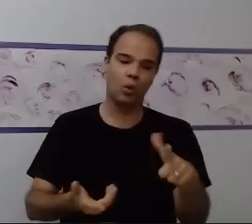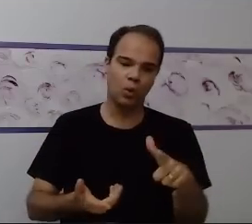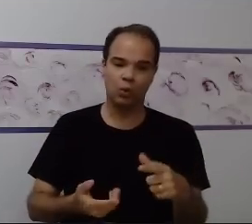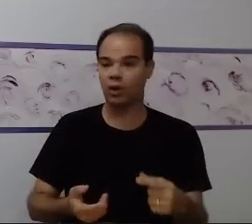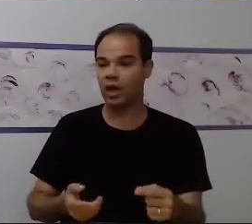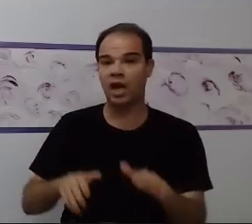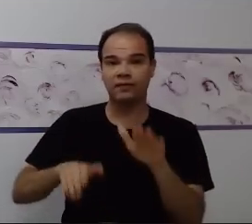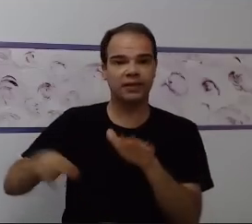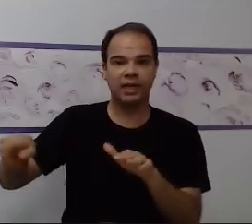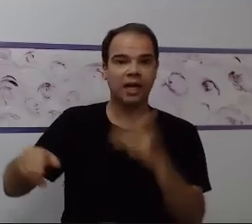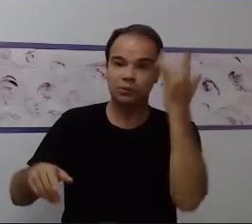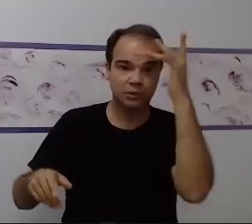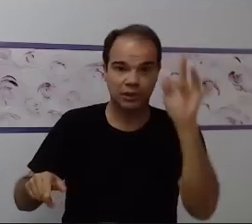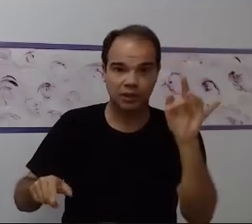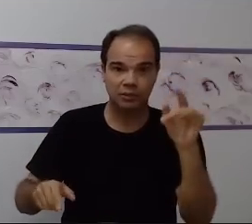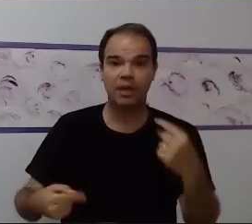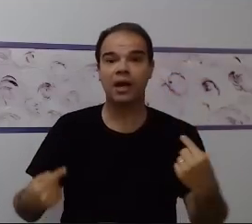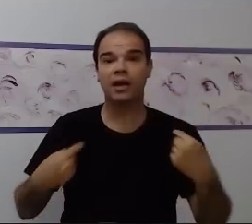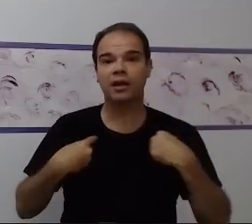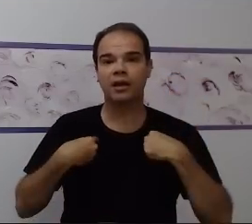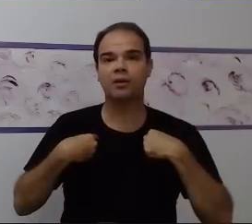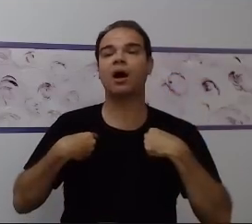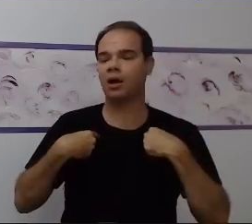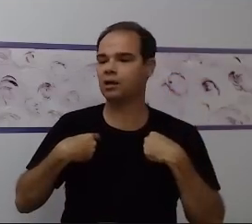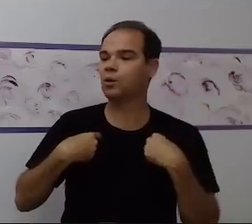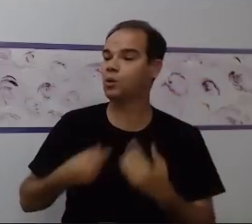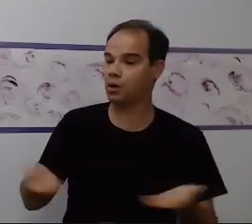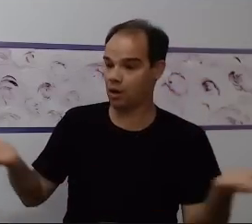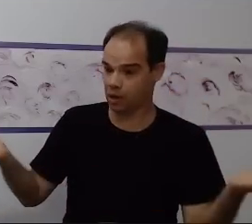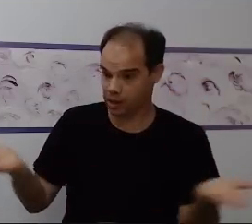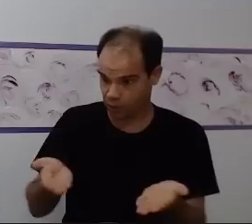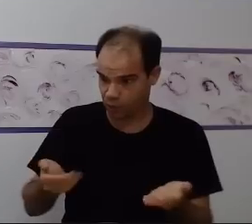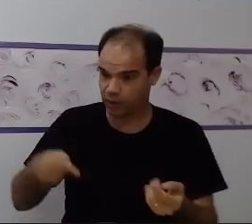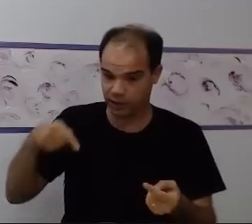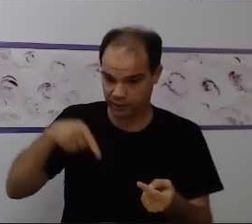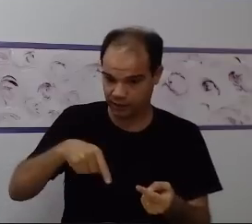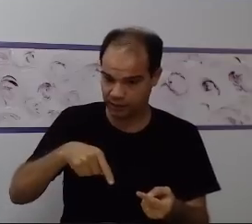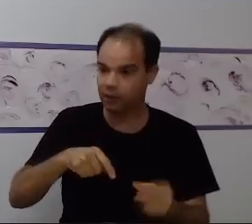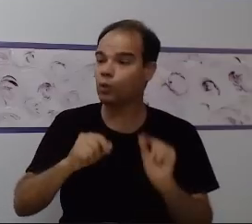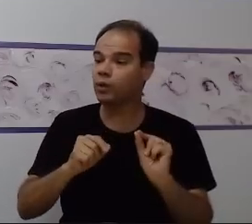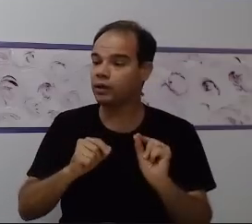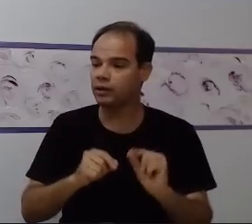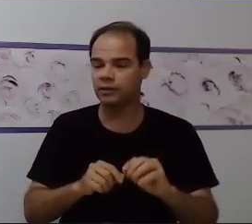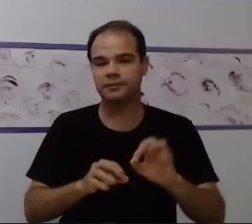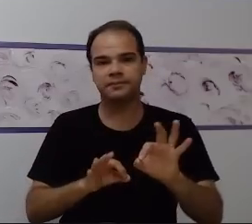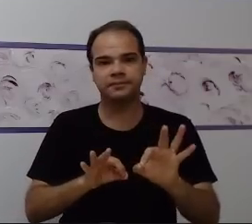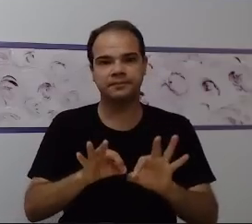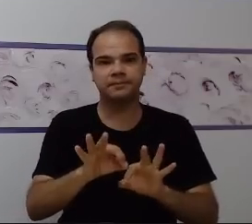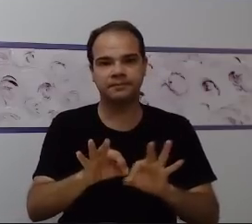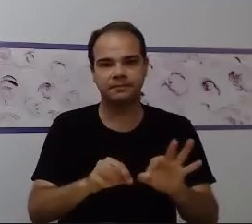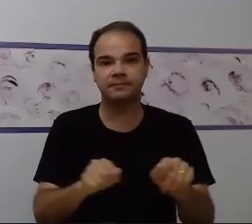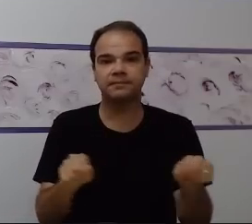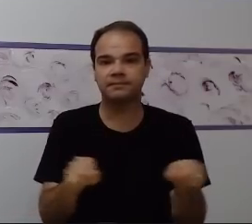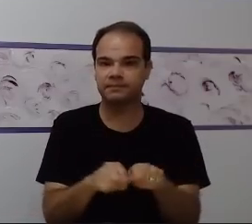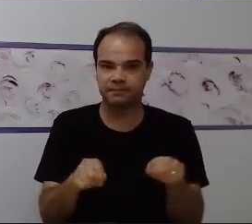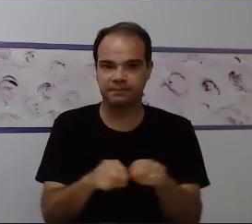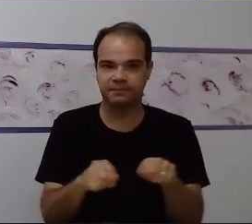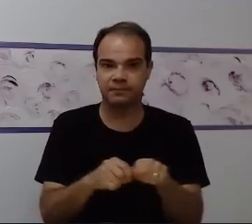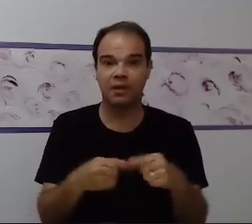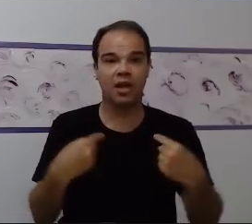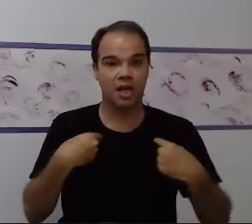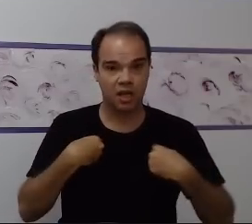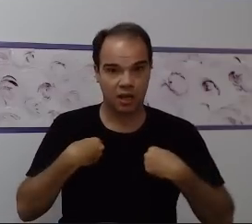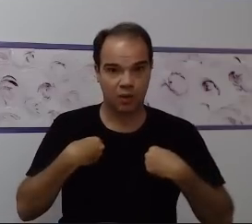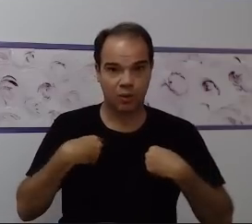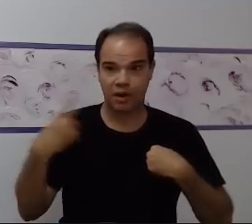ele veja ser feito. Faça com ele, faça para ele e depois peça para que ele faça sozinho.